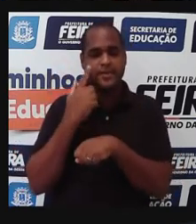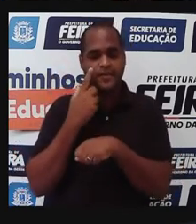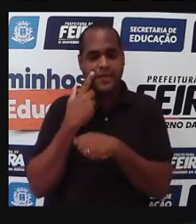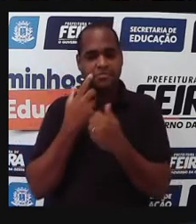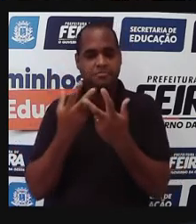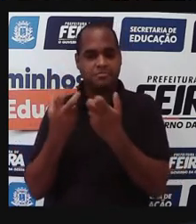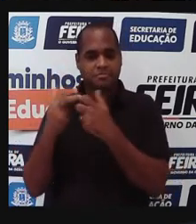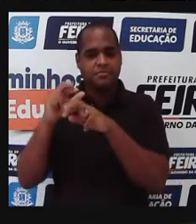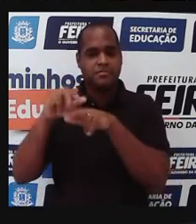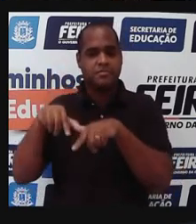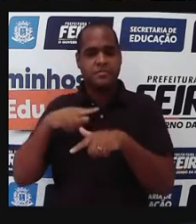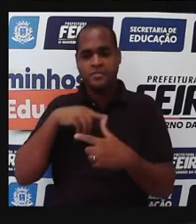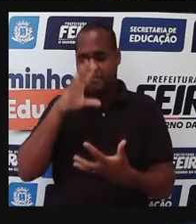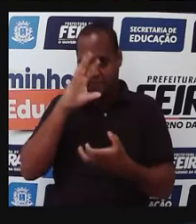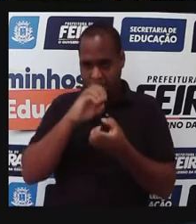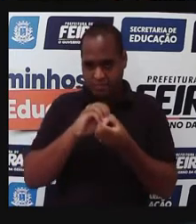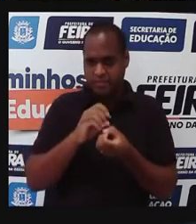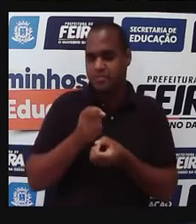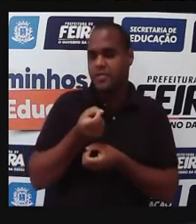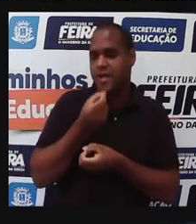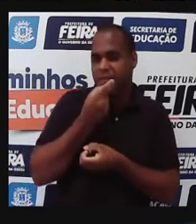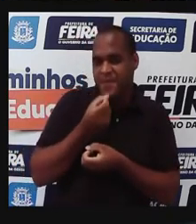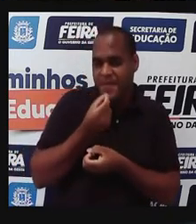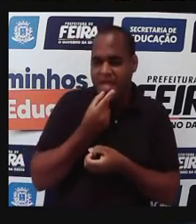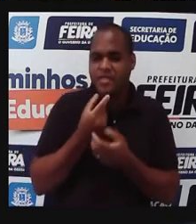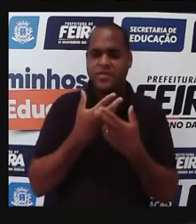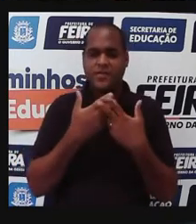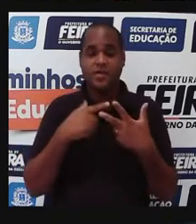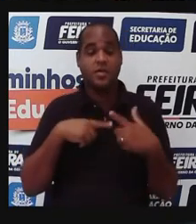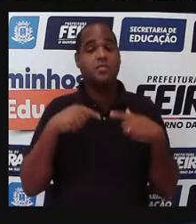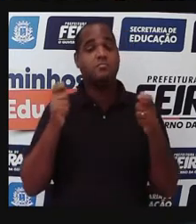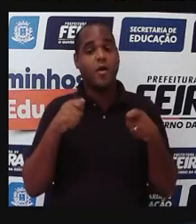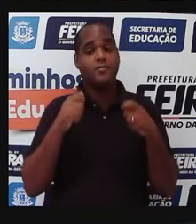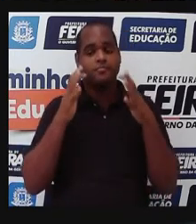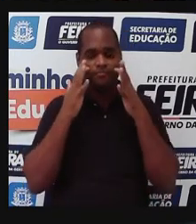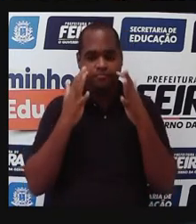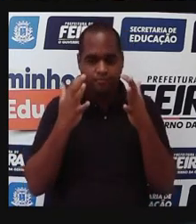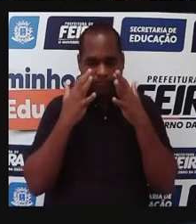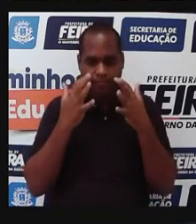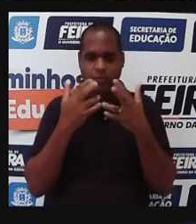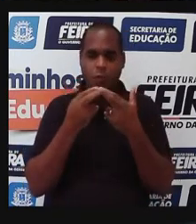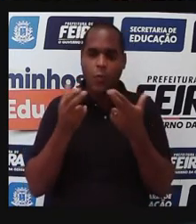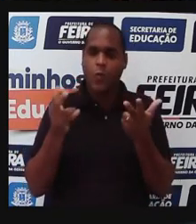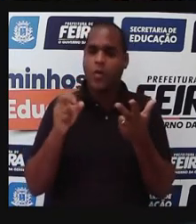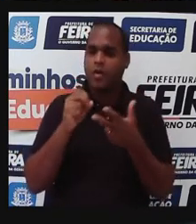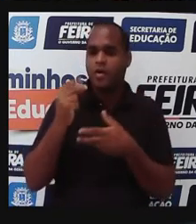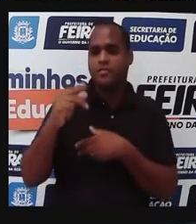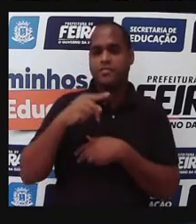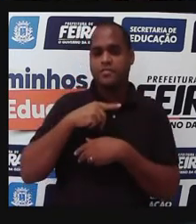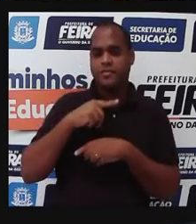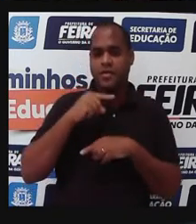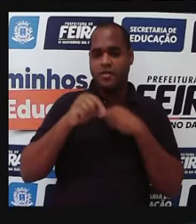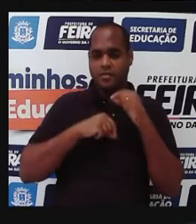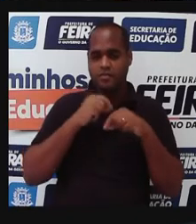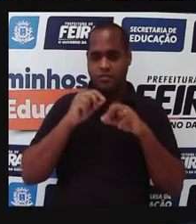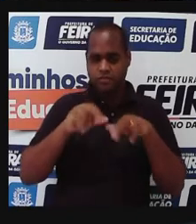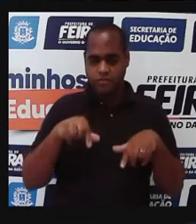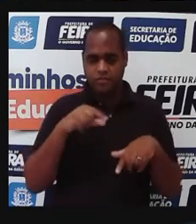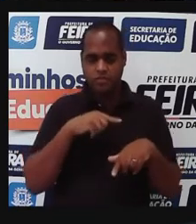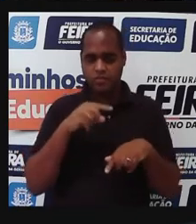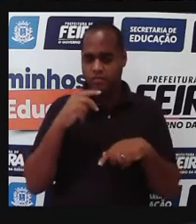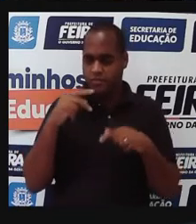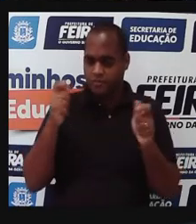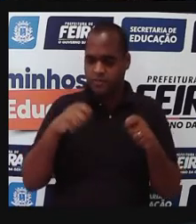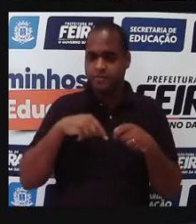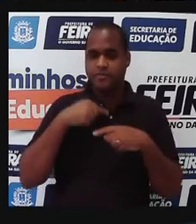medicamentos, né, e desenvolver a cura para essas doenças, ou tratamentos mais eficientes, mais adequados para essas